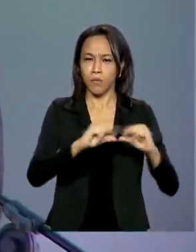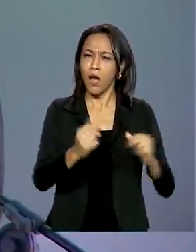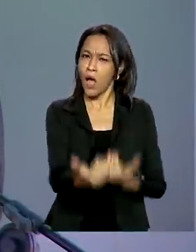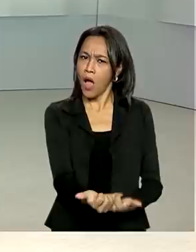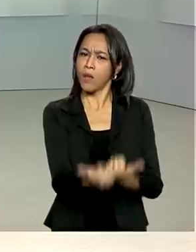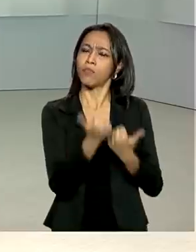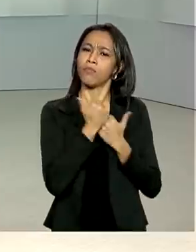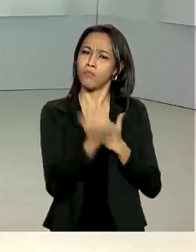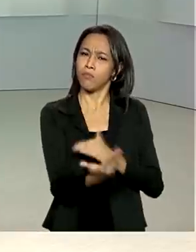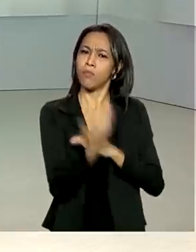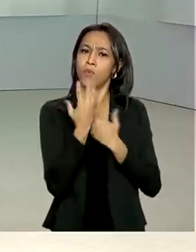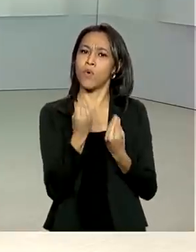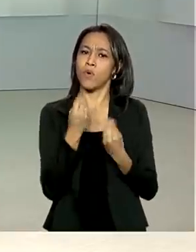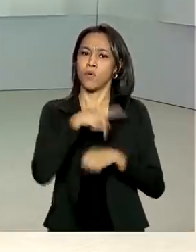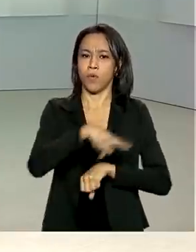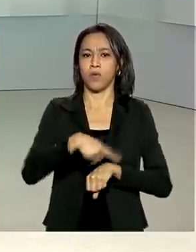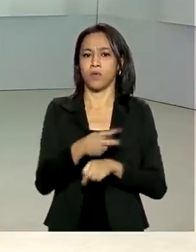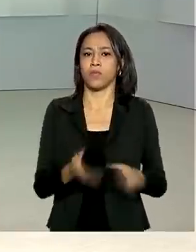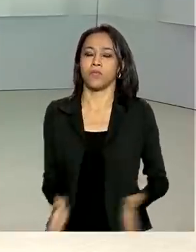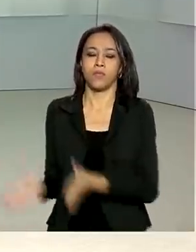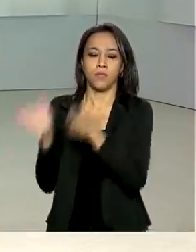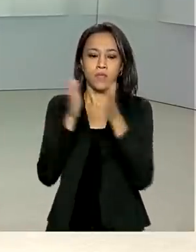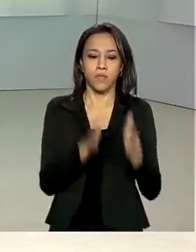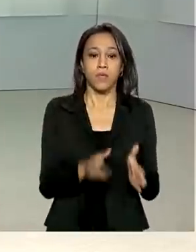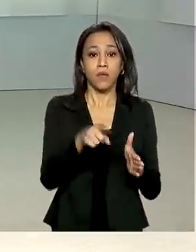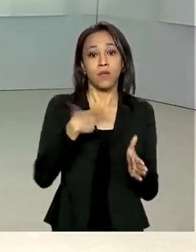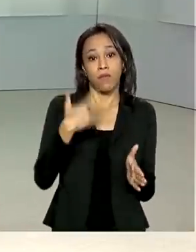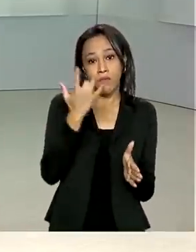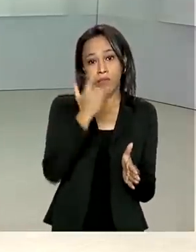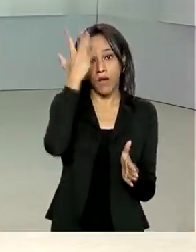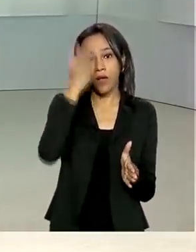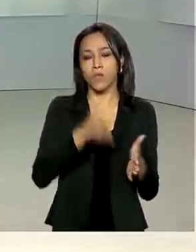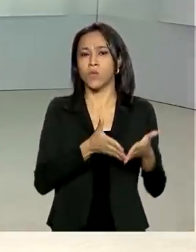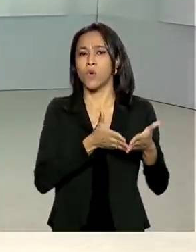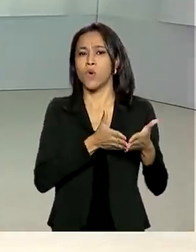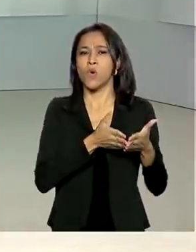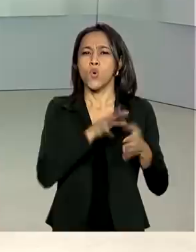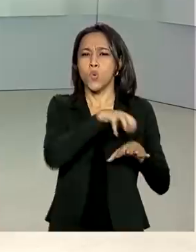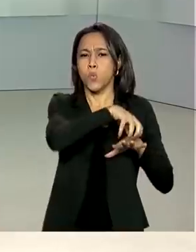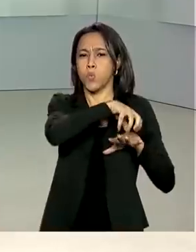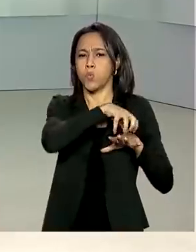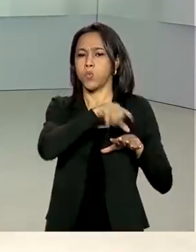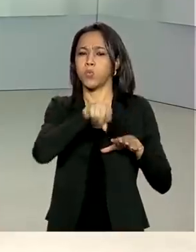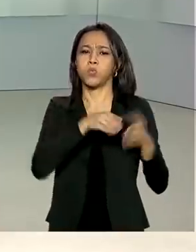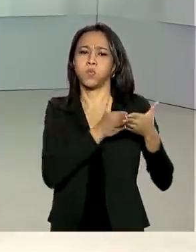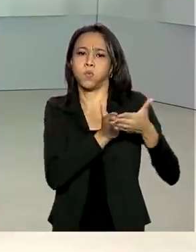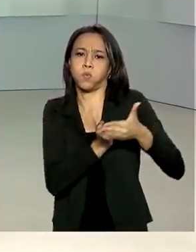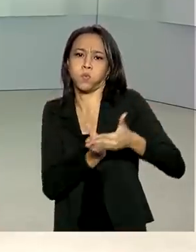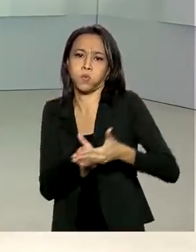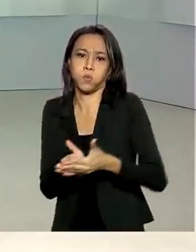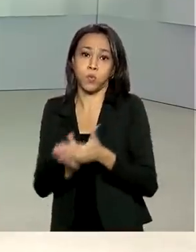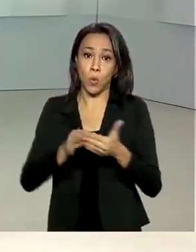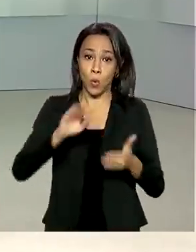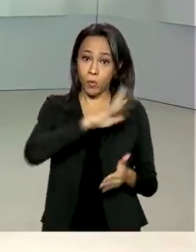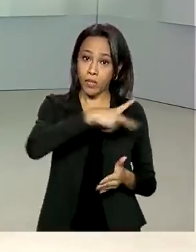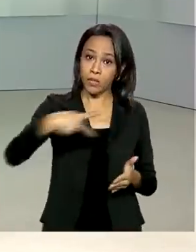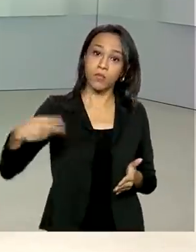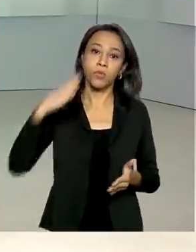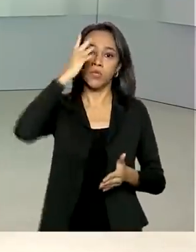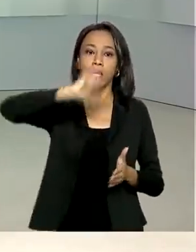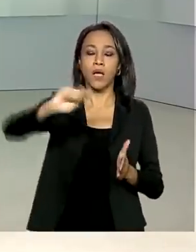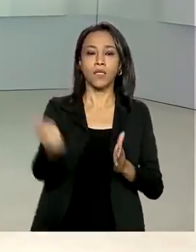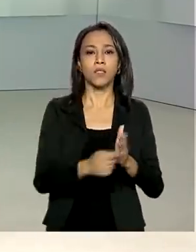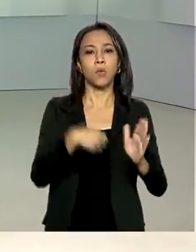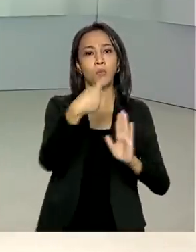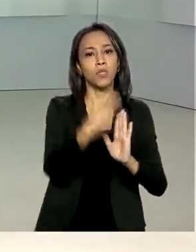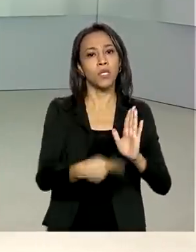pátria. Para facilitar o transporte de carga no Brasil, o presidente Jair Bolsonaro assinou um projeto de lei de